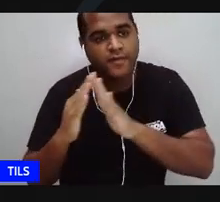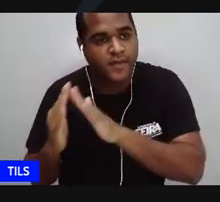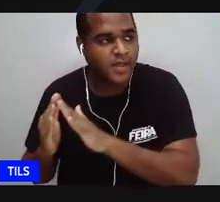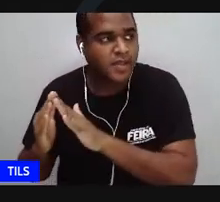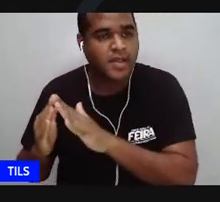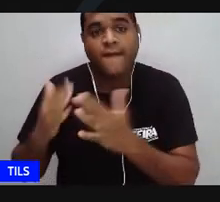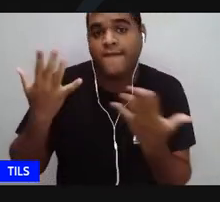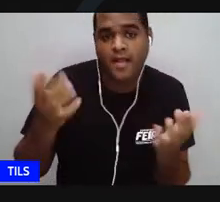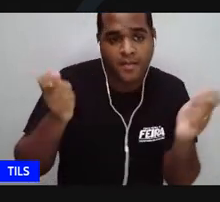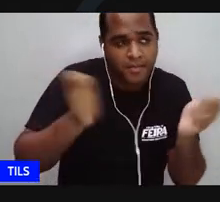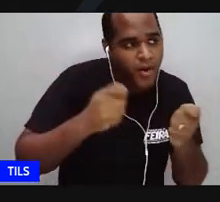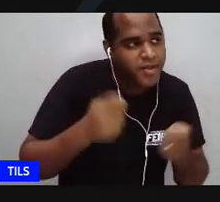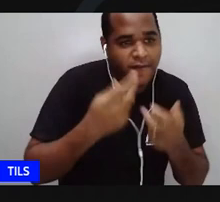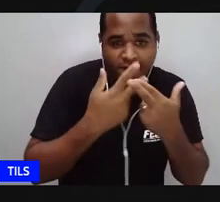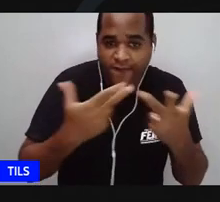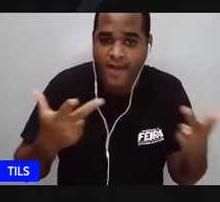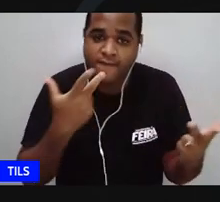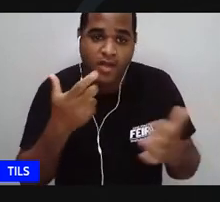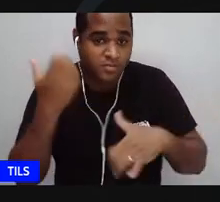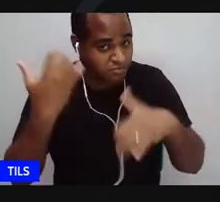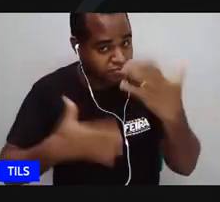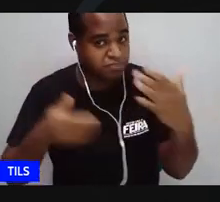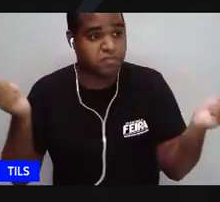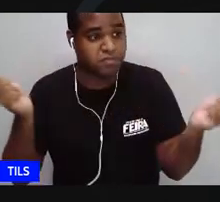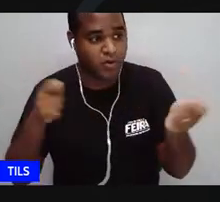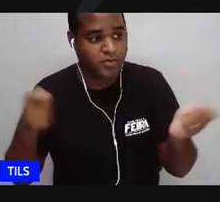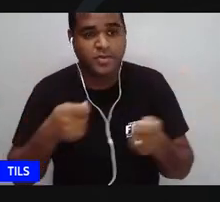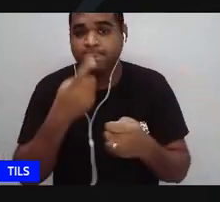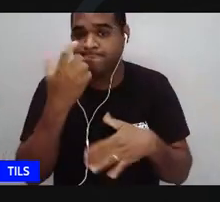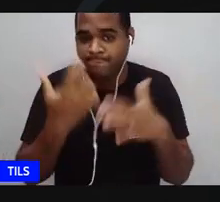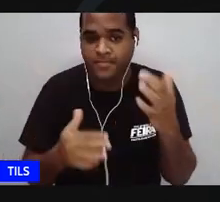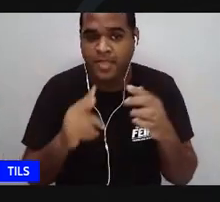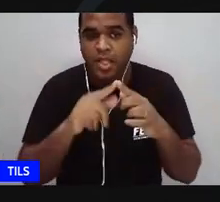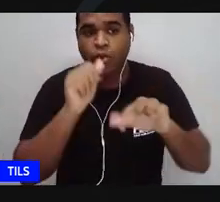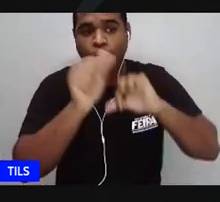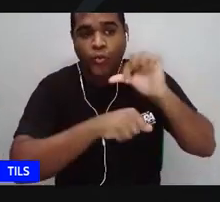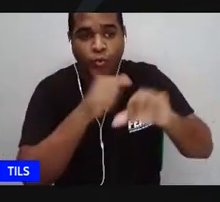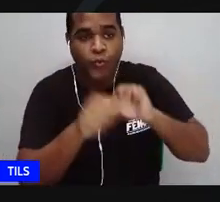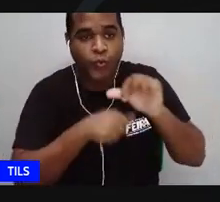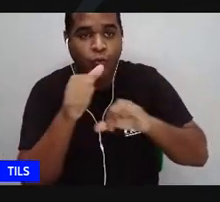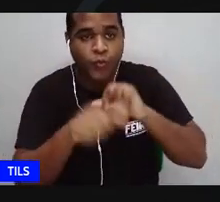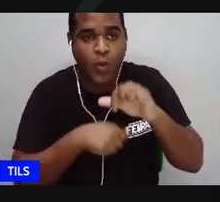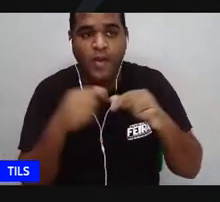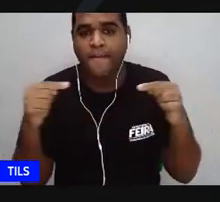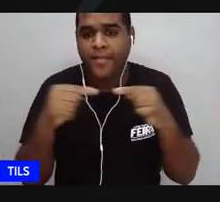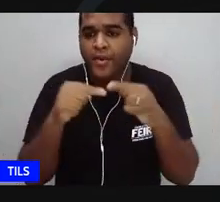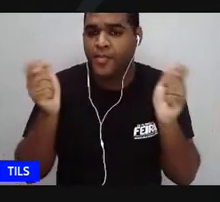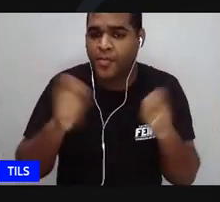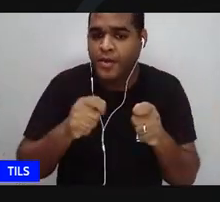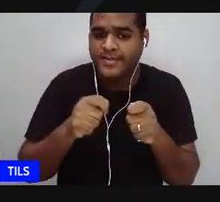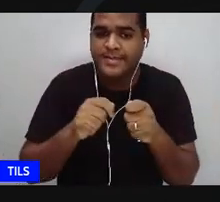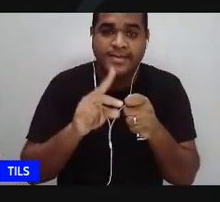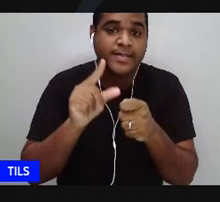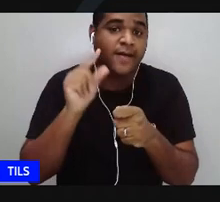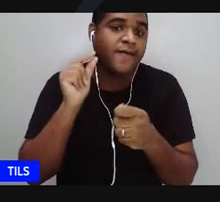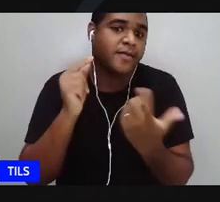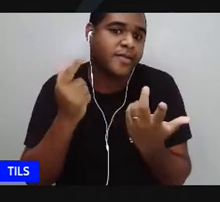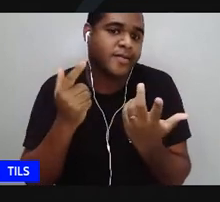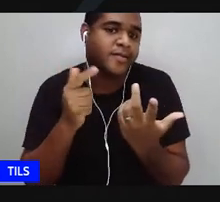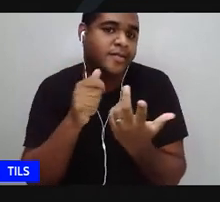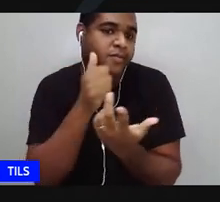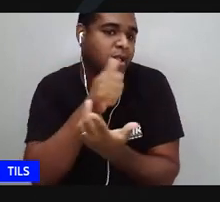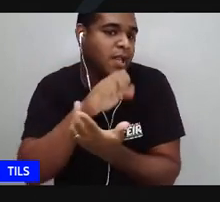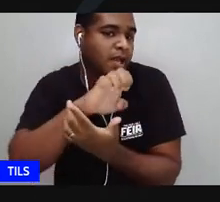onde ela mesmo construiu com as próprias mãos o seu barraco. Muitas mulheres alunas da Aérea muitas mulheres que a gente